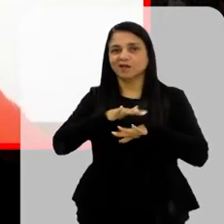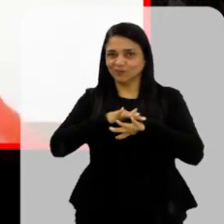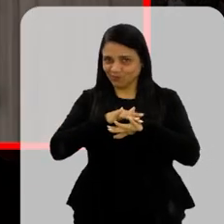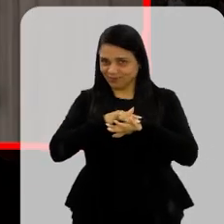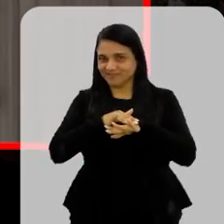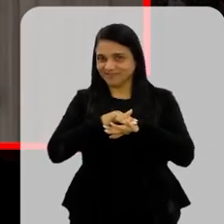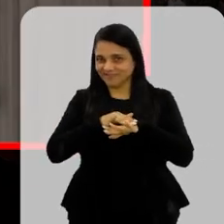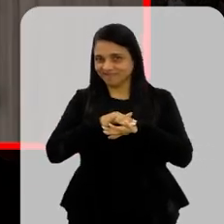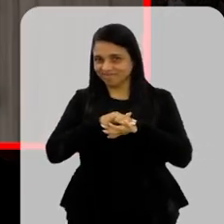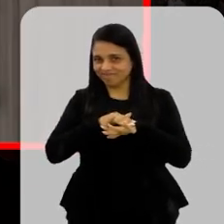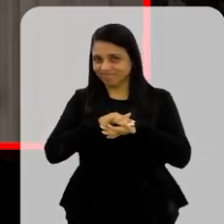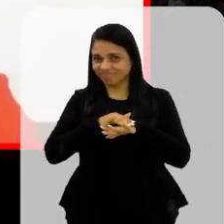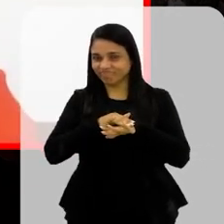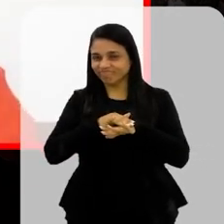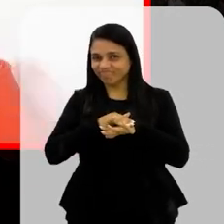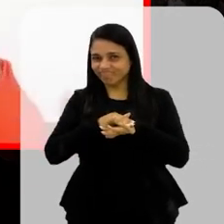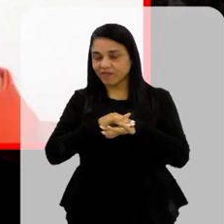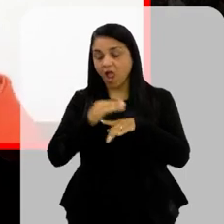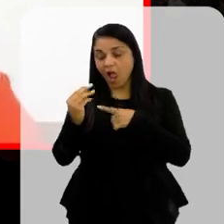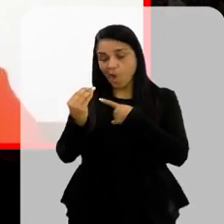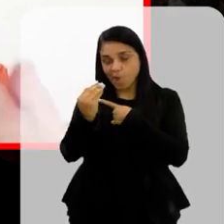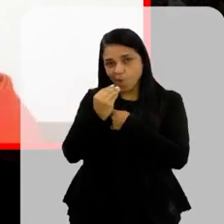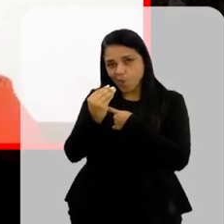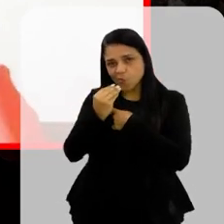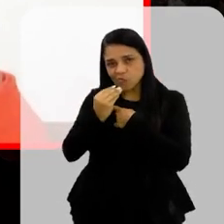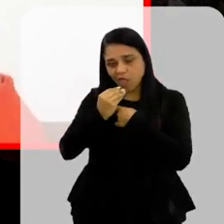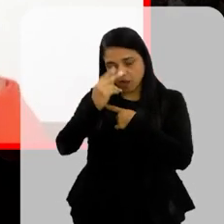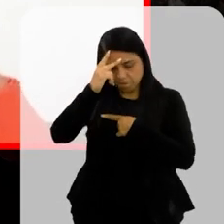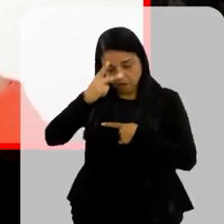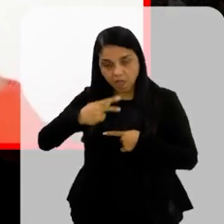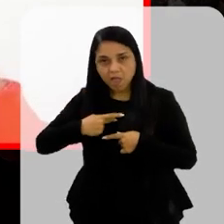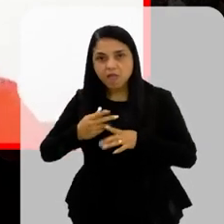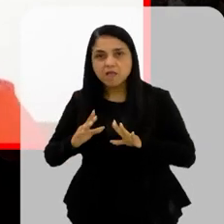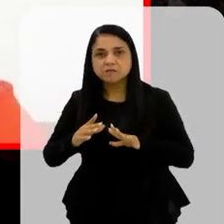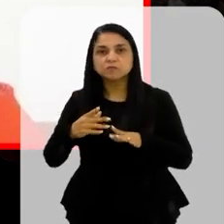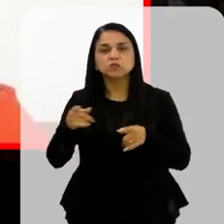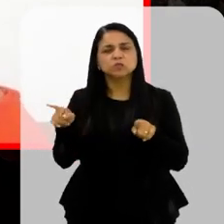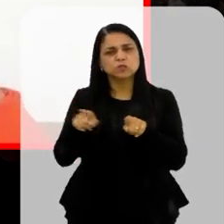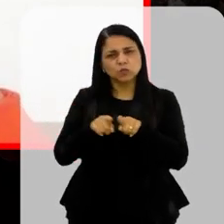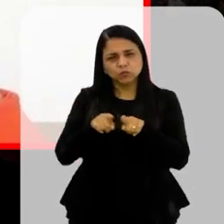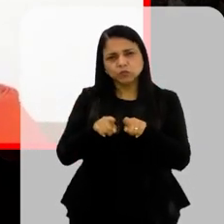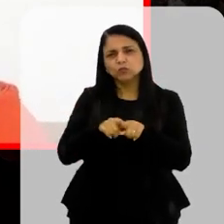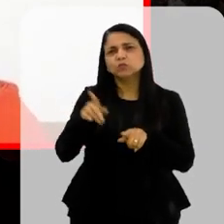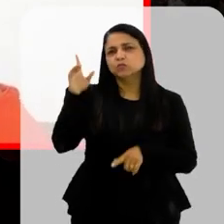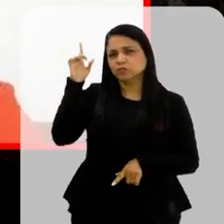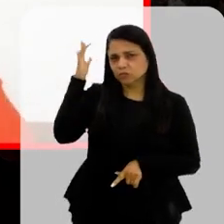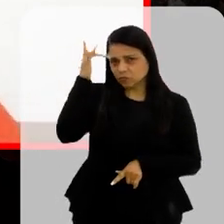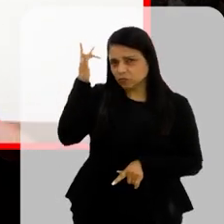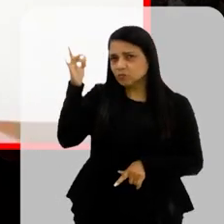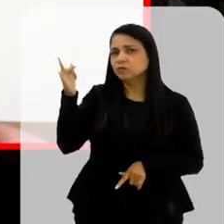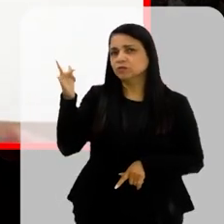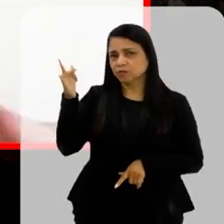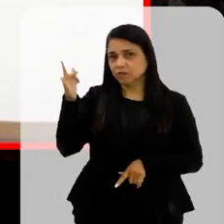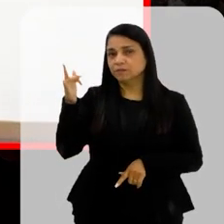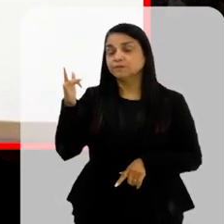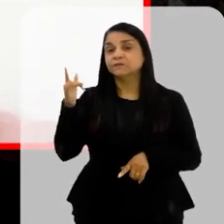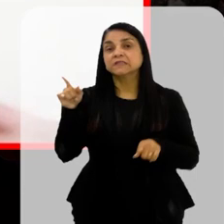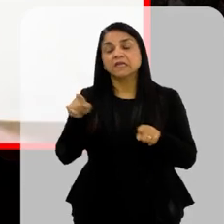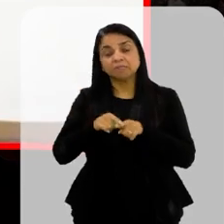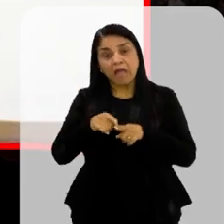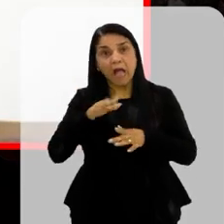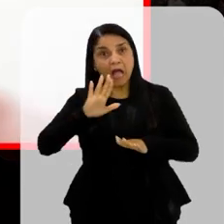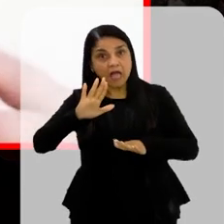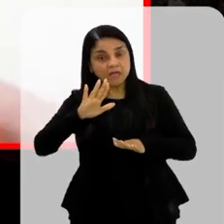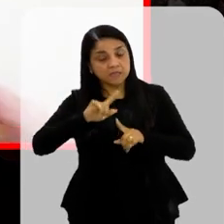No bom sentido Ele aprendeu A se cuidar A gente vem Nessa briga Diariamente Mas principalmente As crianças